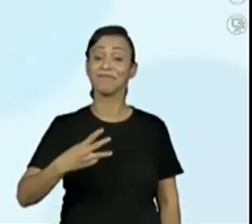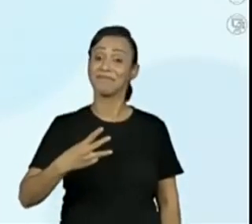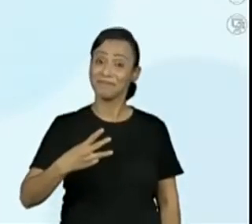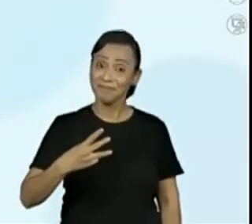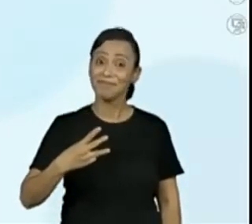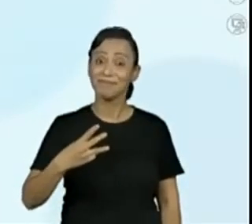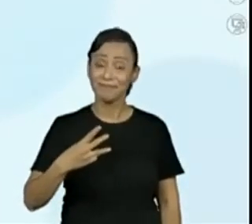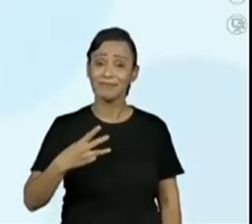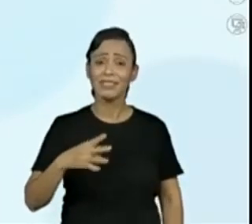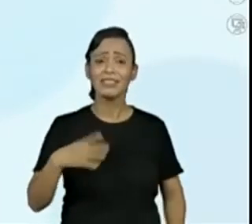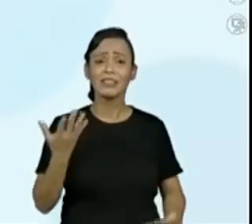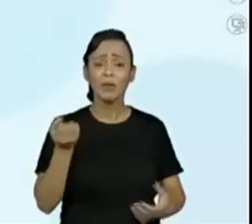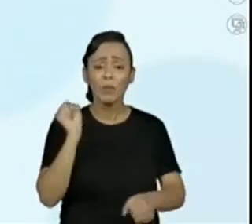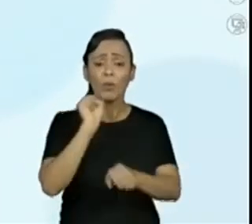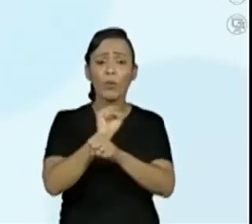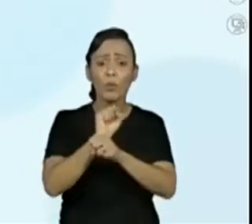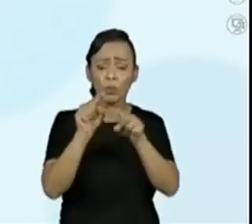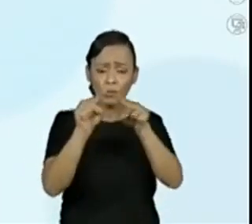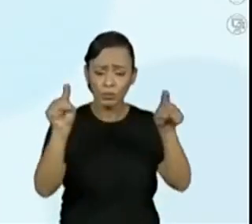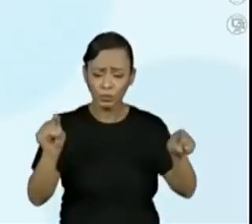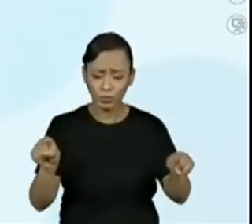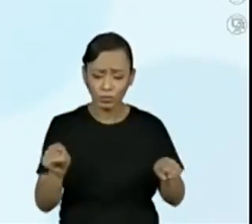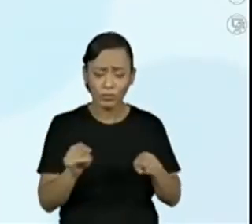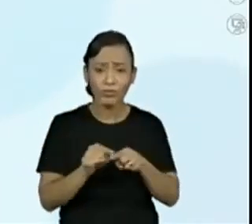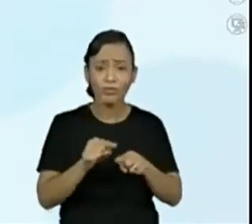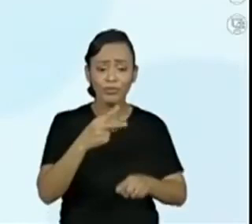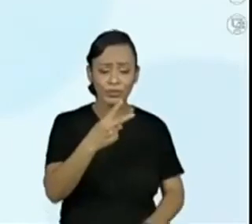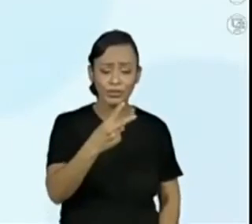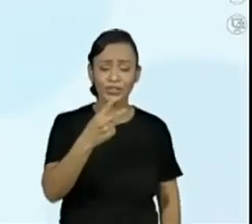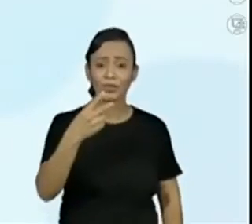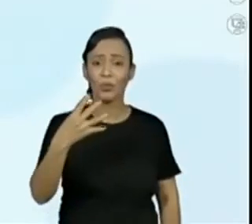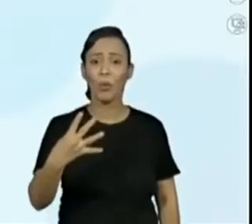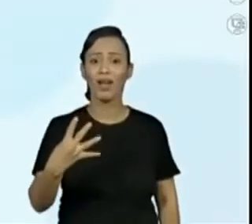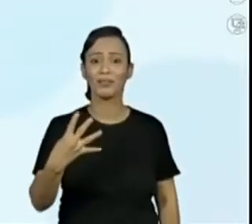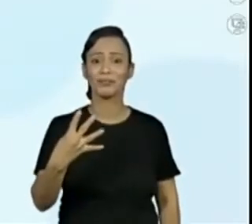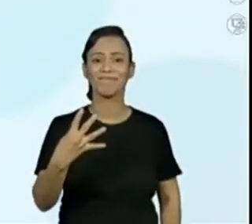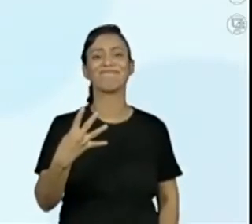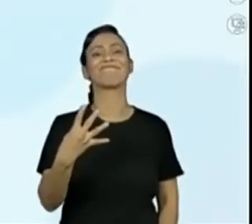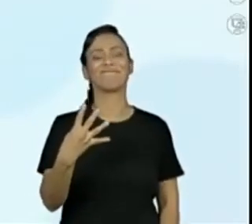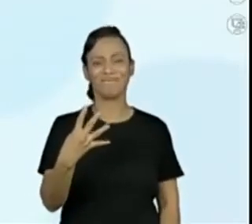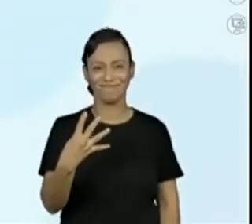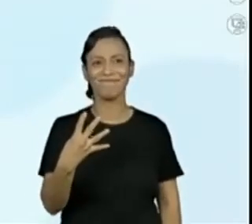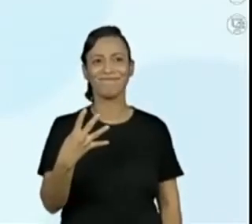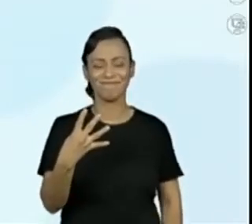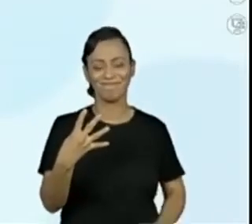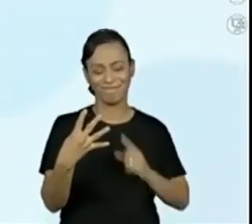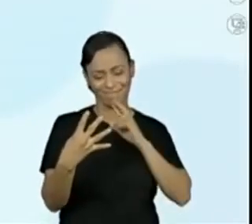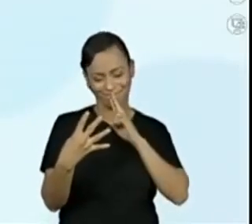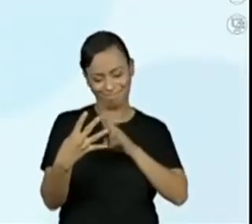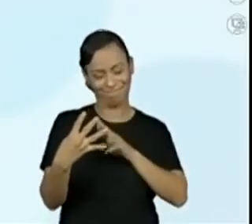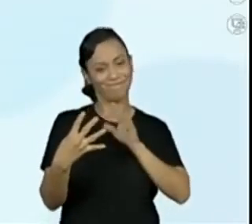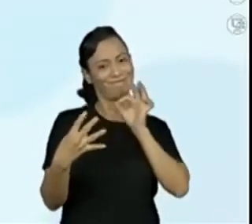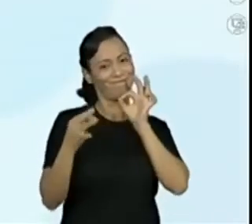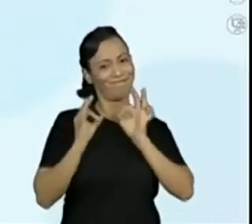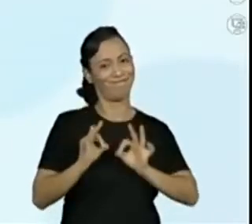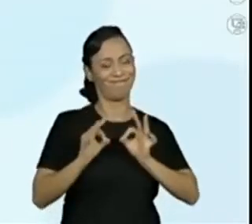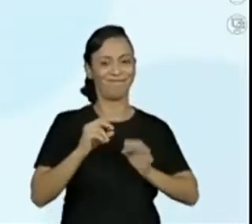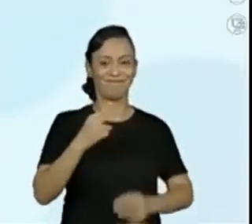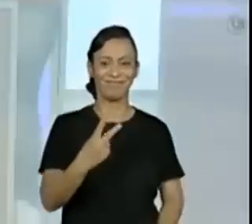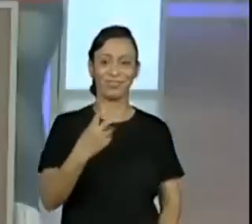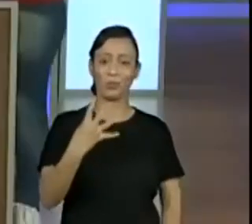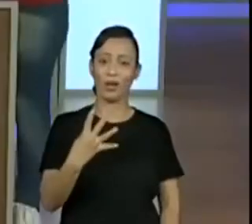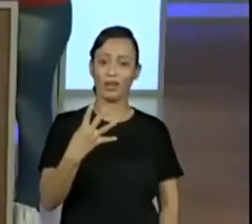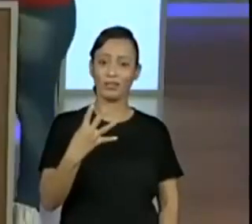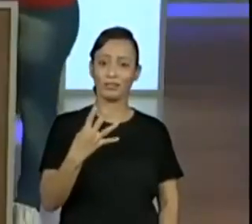chegamos em que casa? Chegamos na casa do número vinte e quatro, o resultado. Olha lá, criançada. Outra estratégia. Um outro